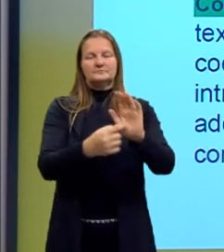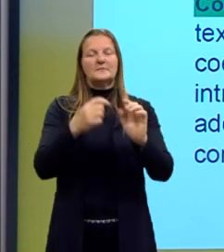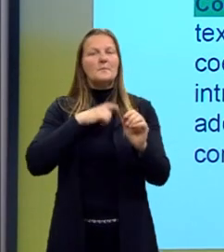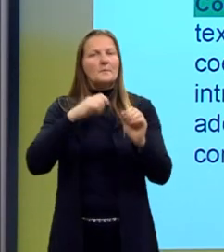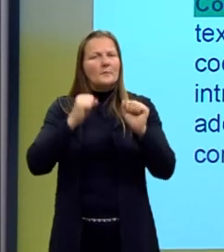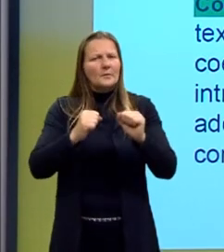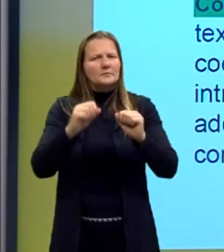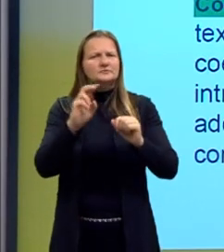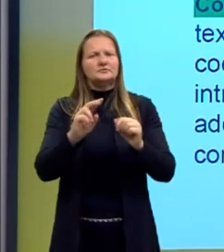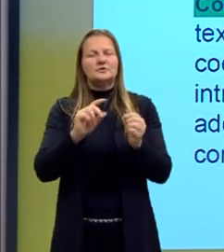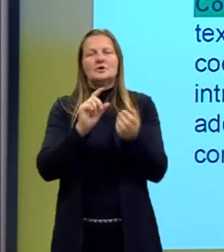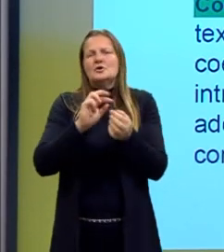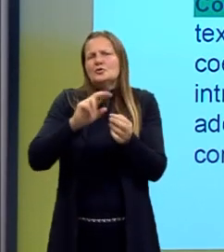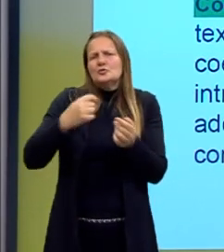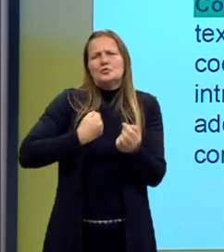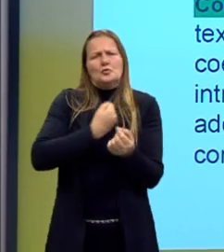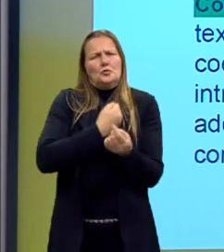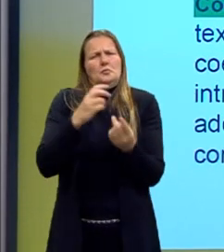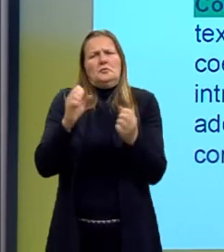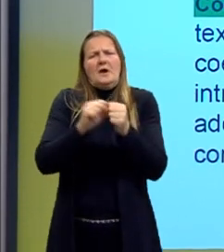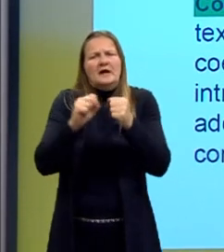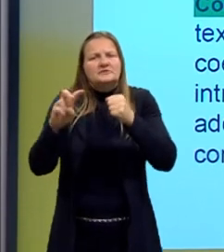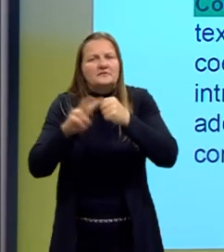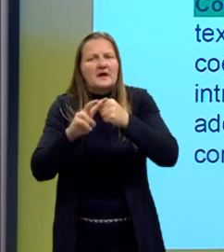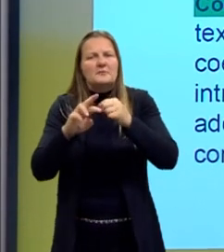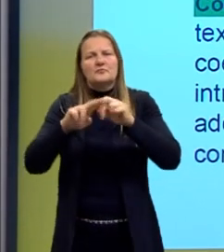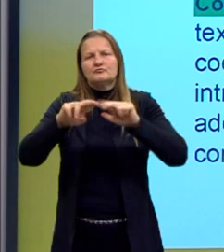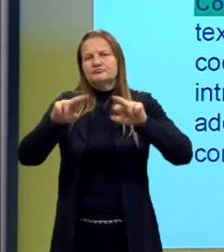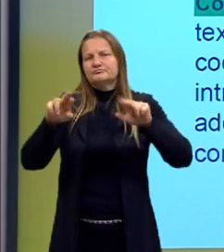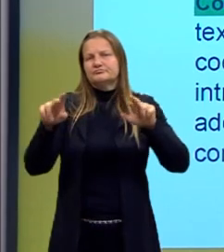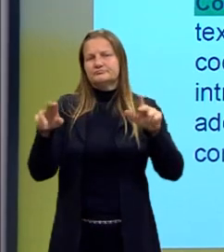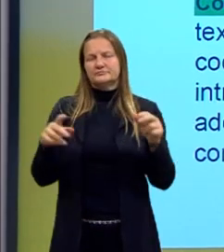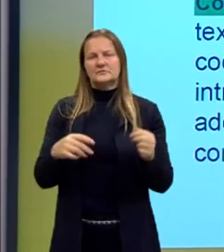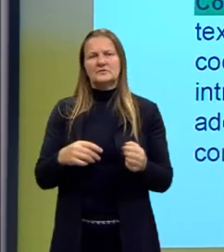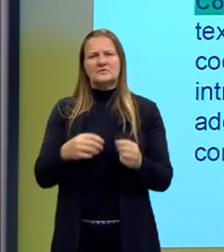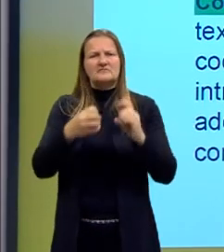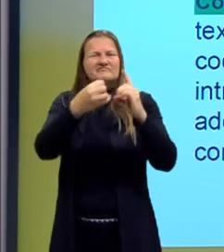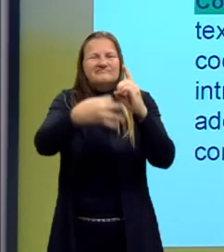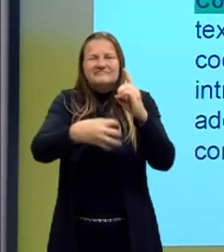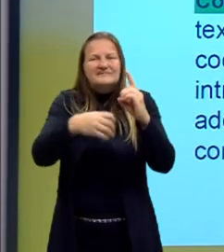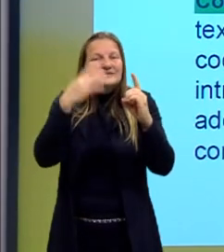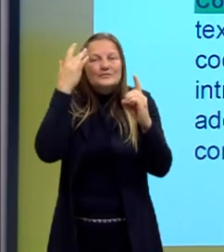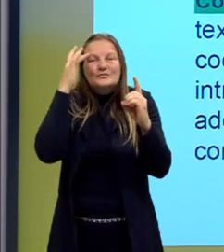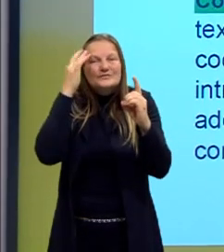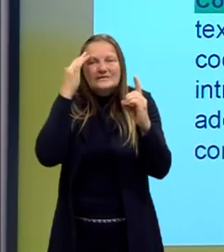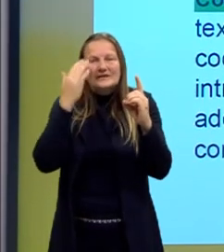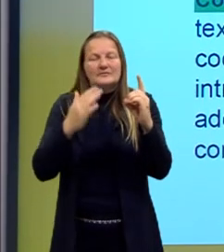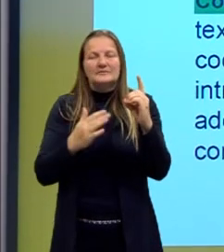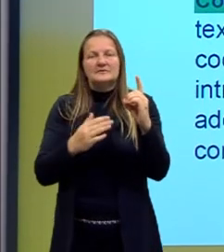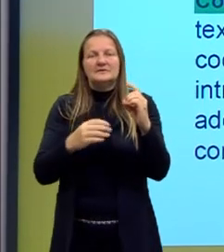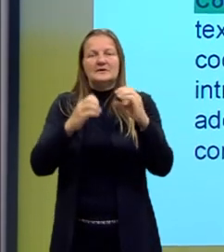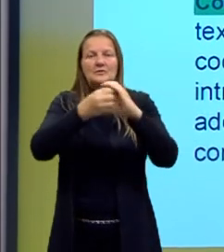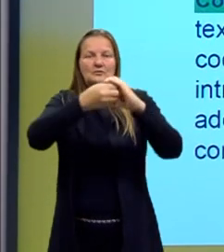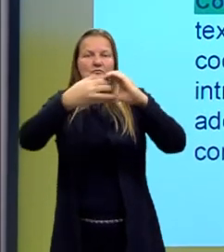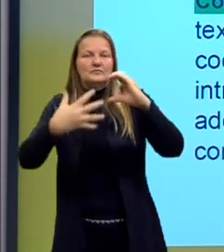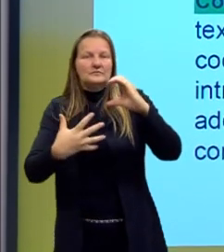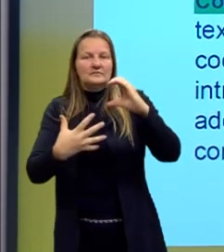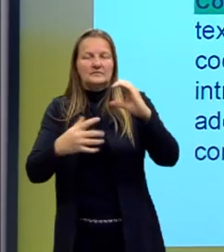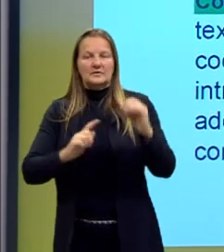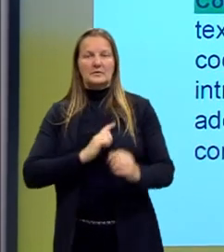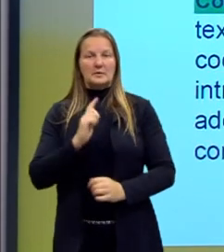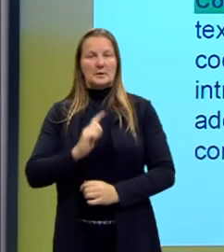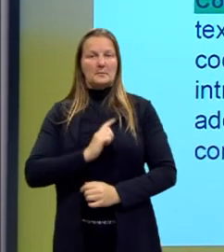que pode ser artigo, numeral, advérbio. Mas, professora, eu não sei definir ainda essas classificações da